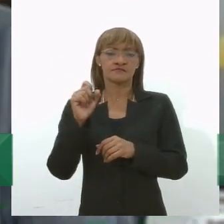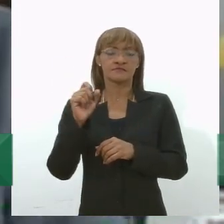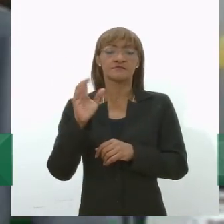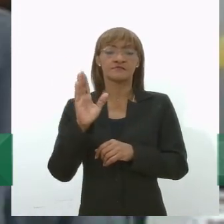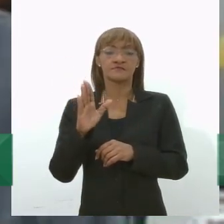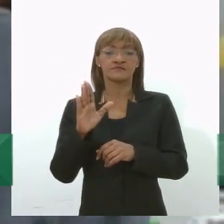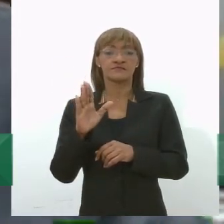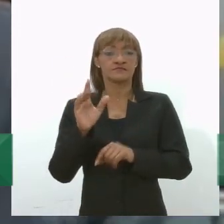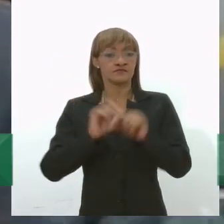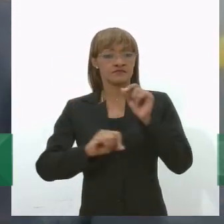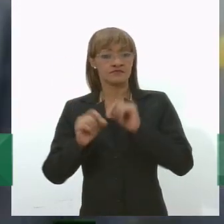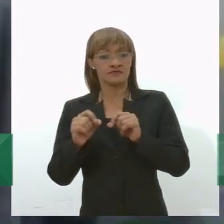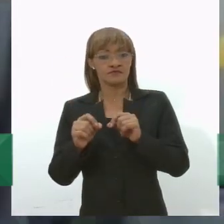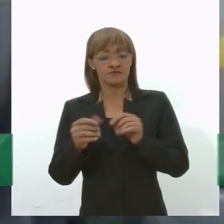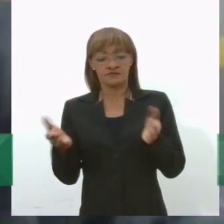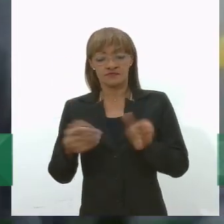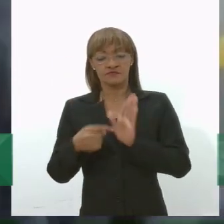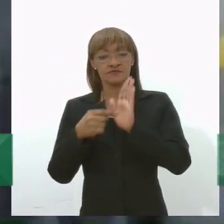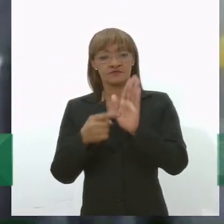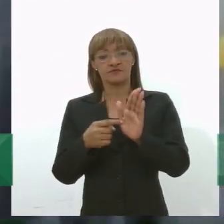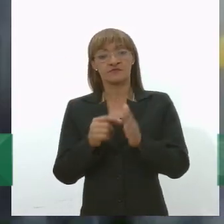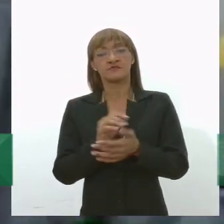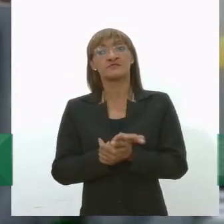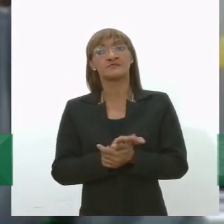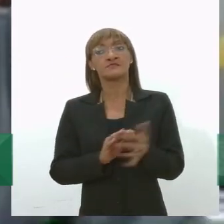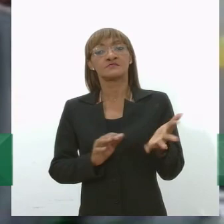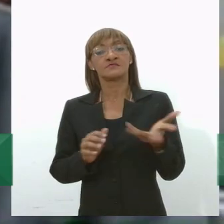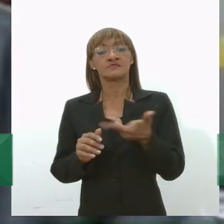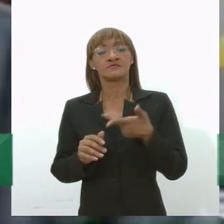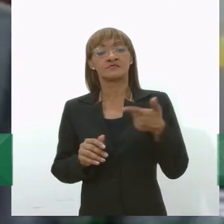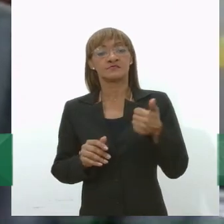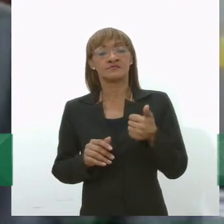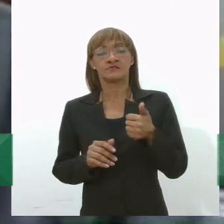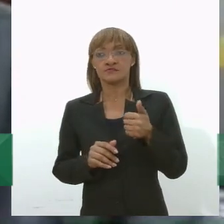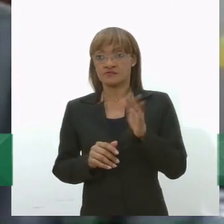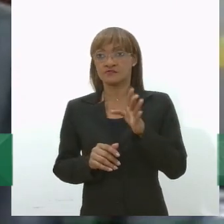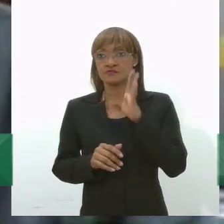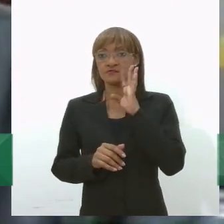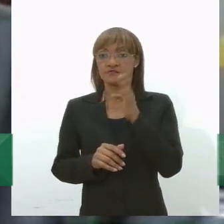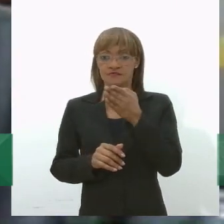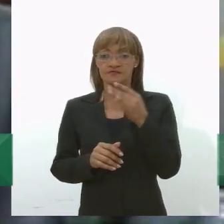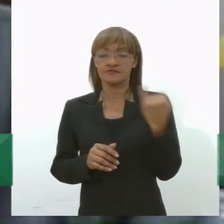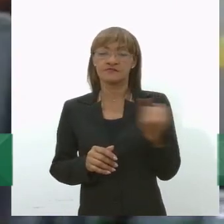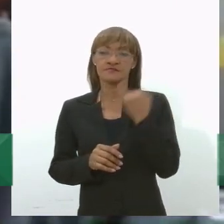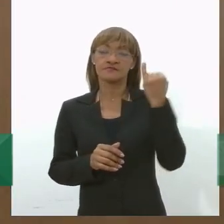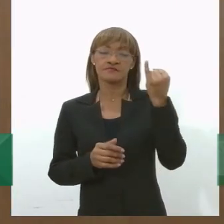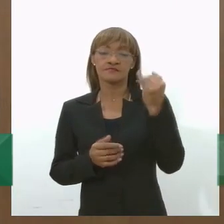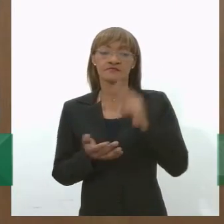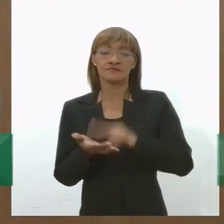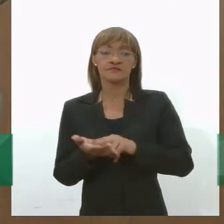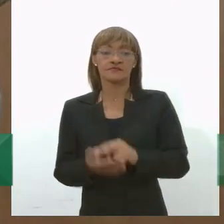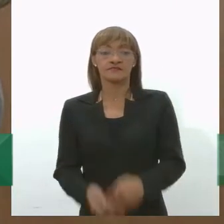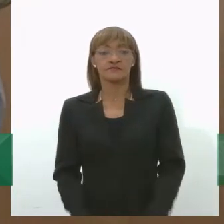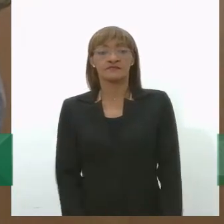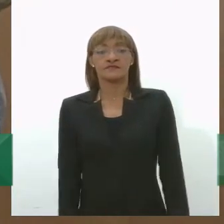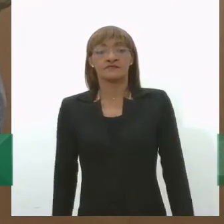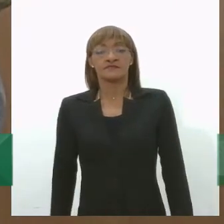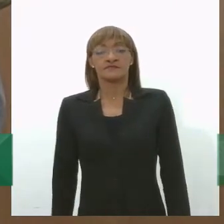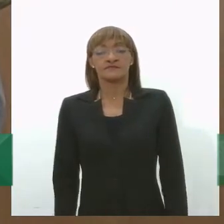inclusive apontando as rotas tecnológicas como comentou a Isabela acho que é importante colocar isso Vinícius